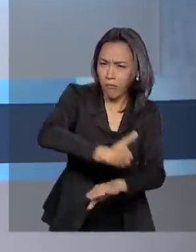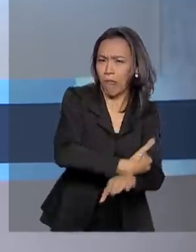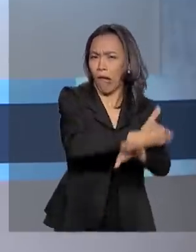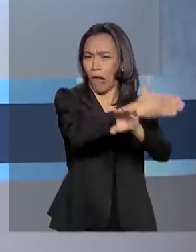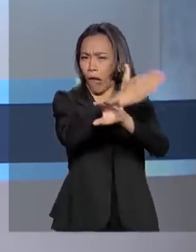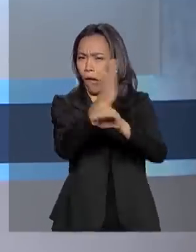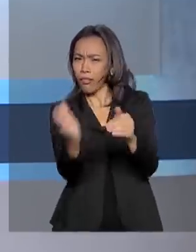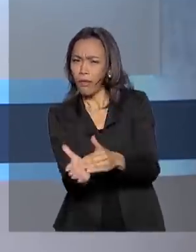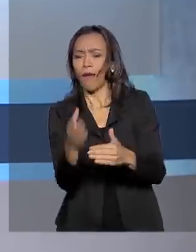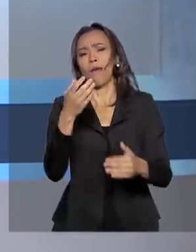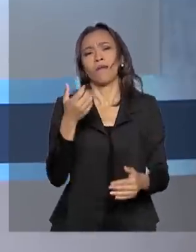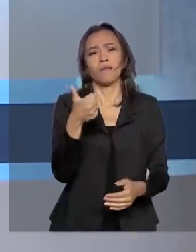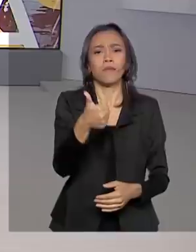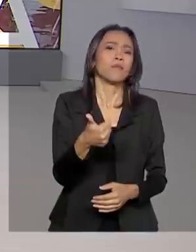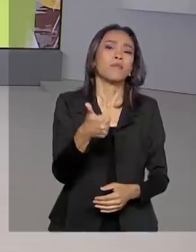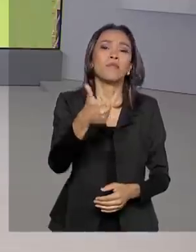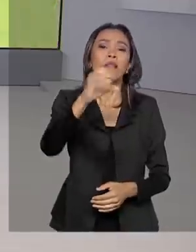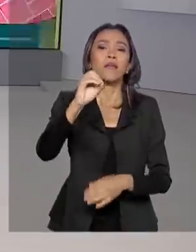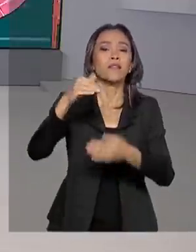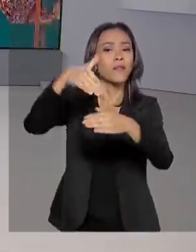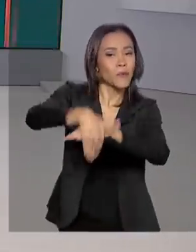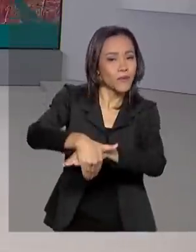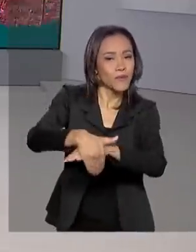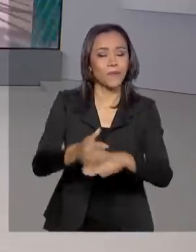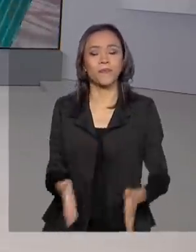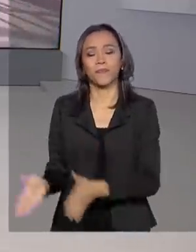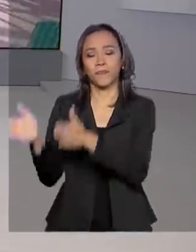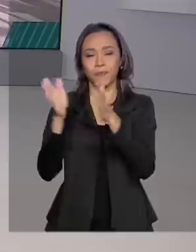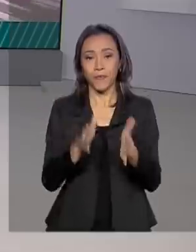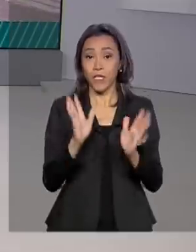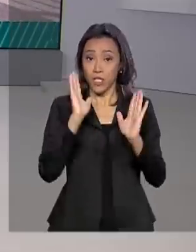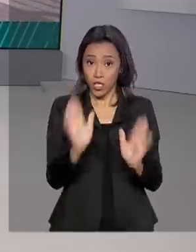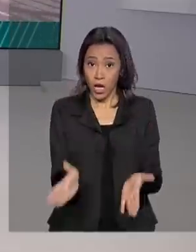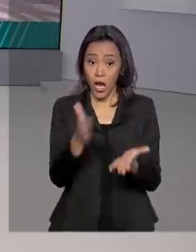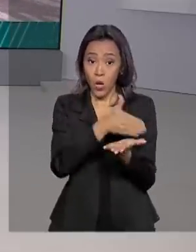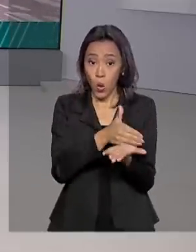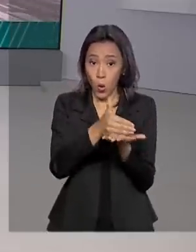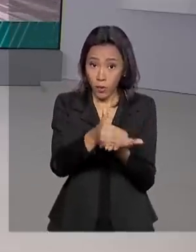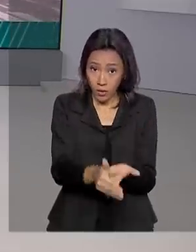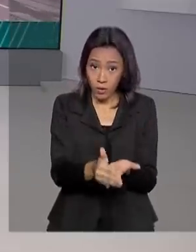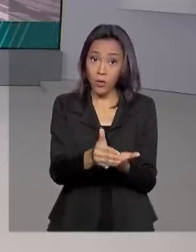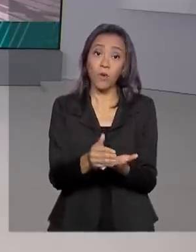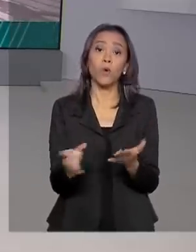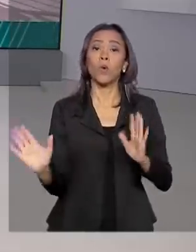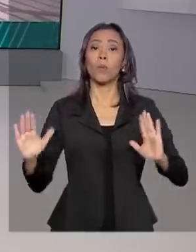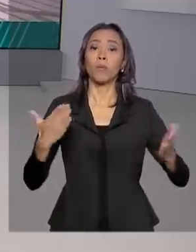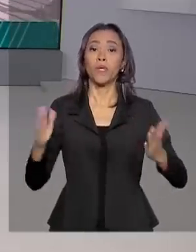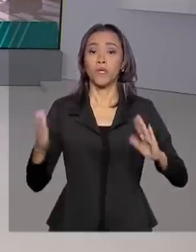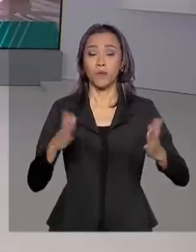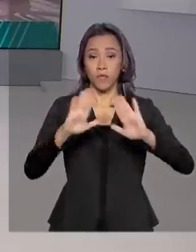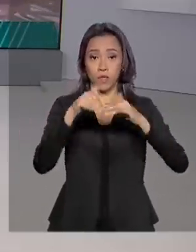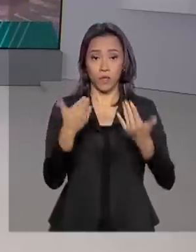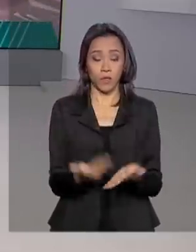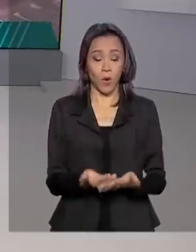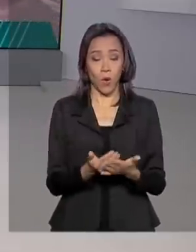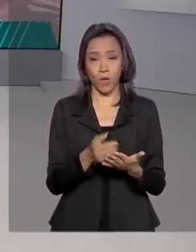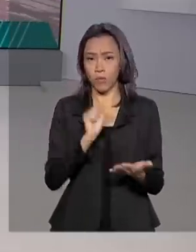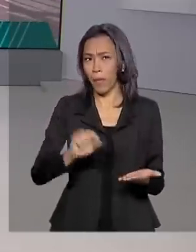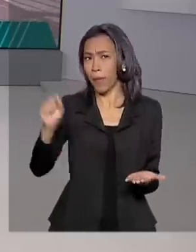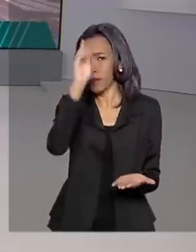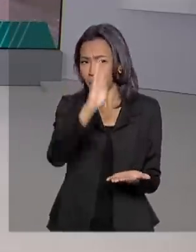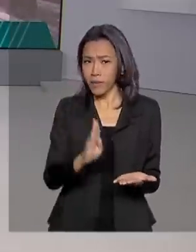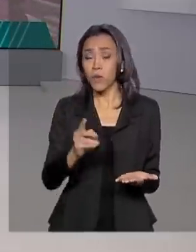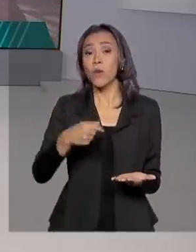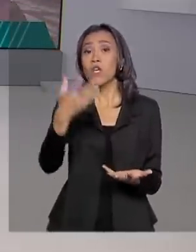até às 10 horas da noite. E já começou o prazo para escolas de todo o país enviarem informações para o Censo